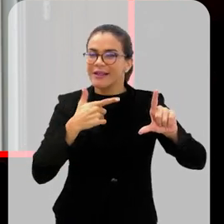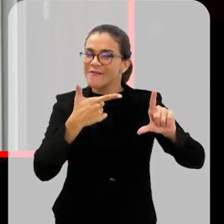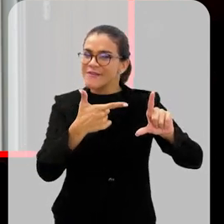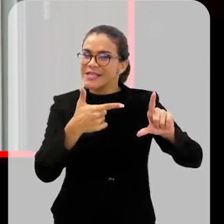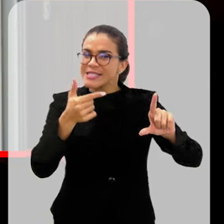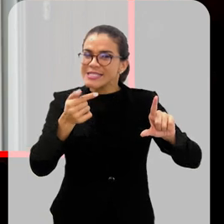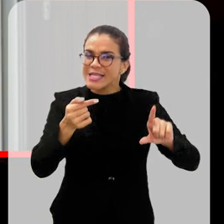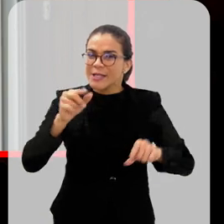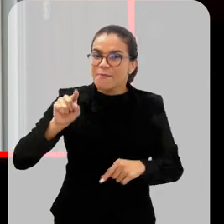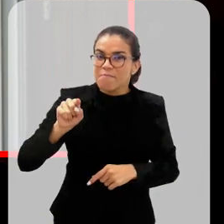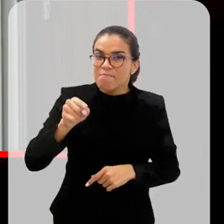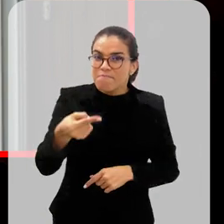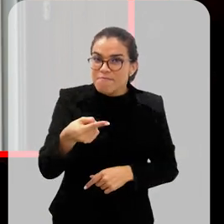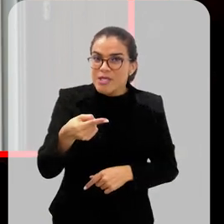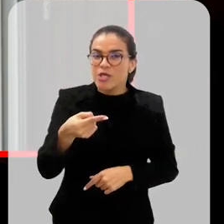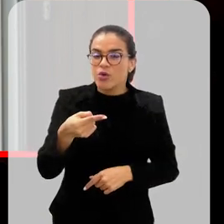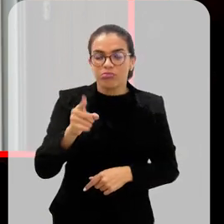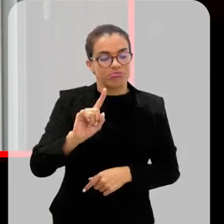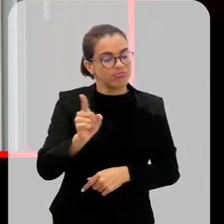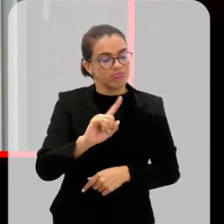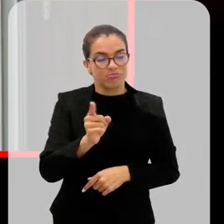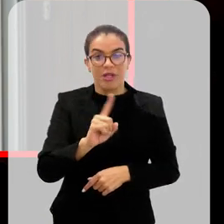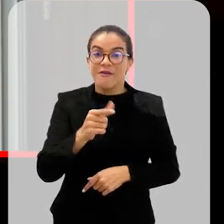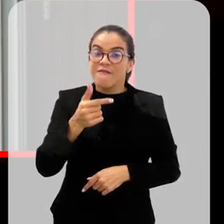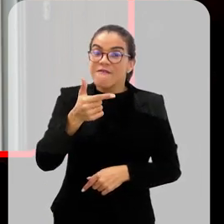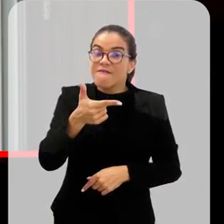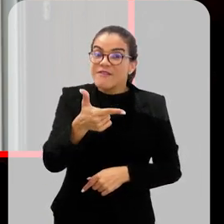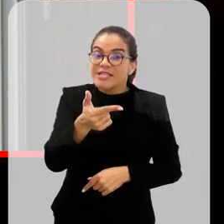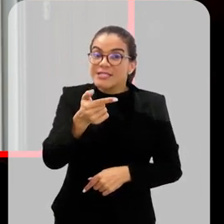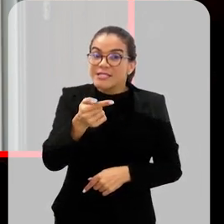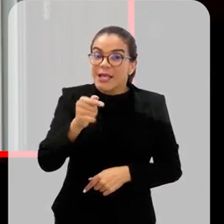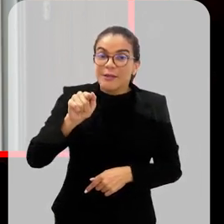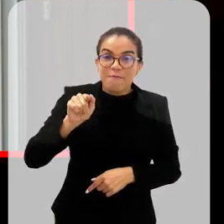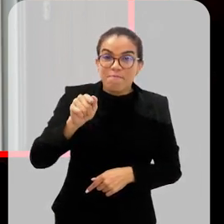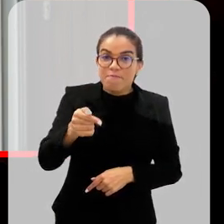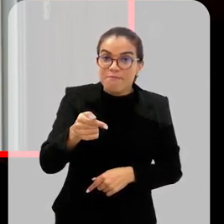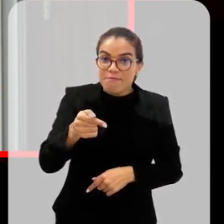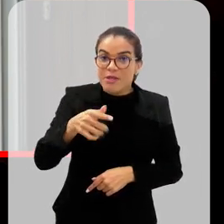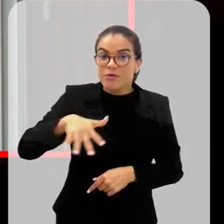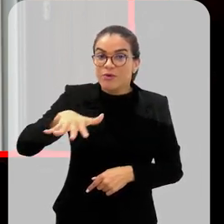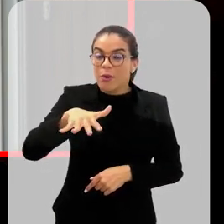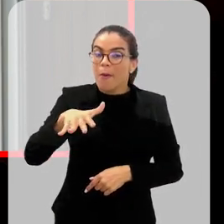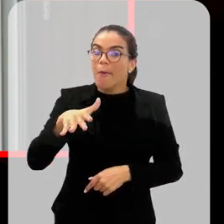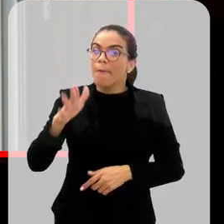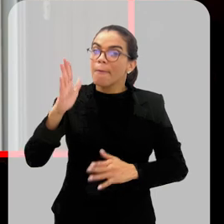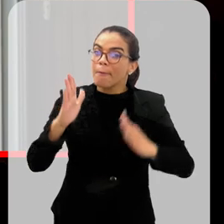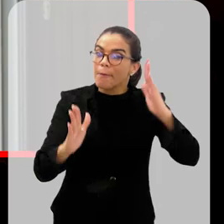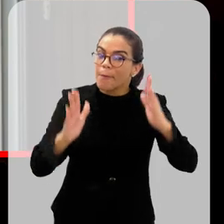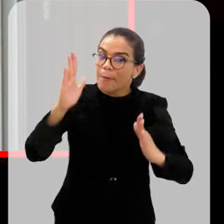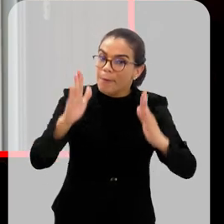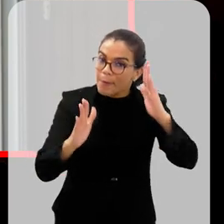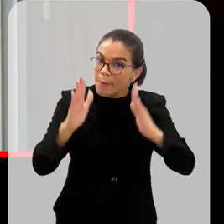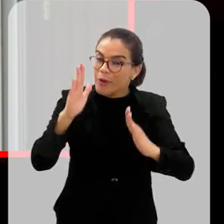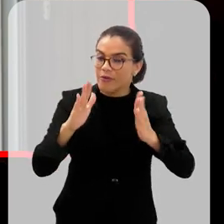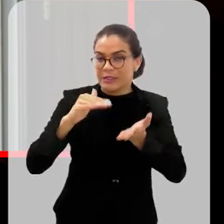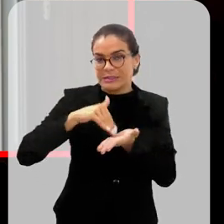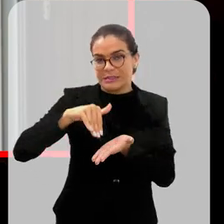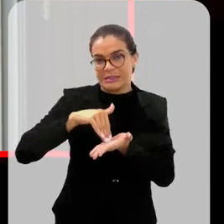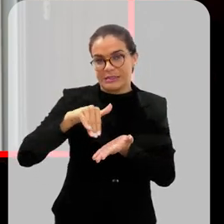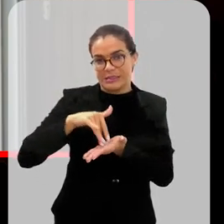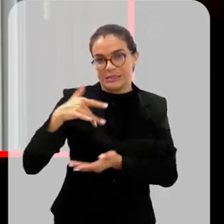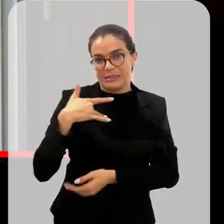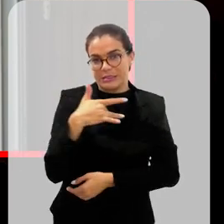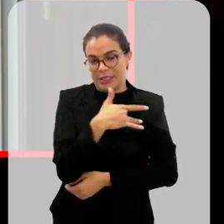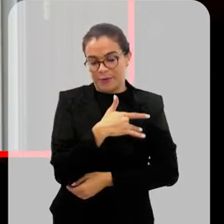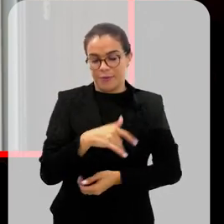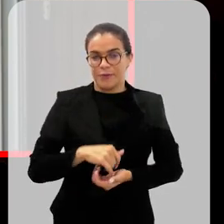tínhamos 27 mil casos confirmados. Não, são 27 mil casos prováveis, segundo a Secretaria Estadual de Saúde.